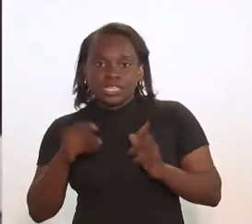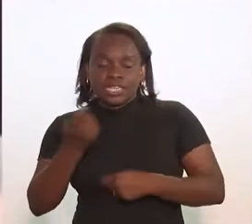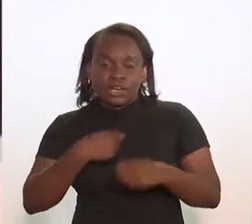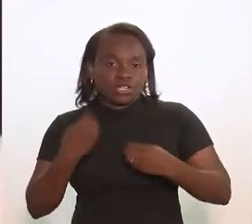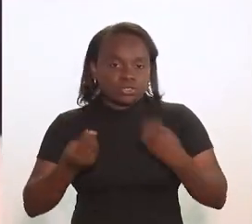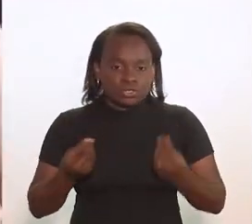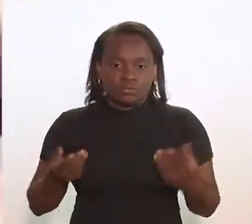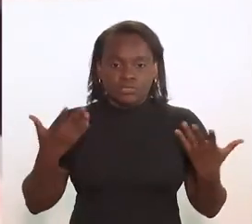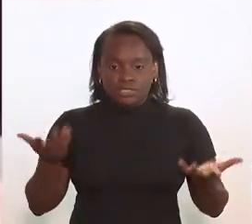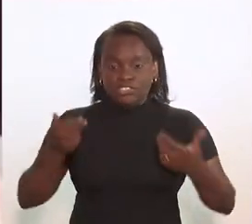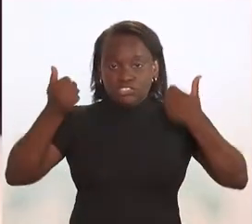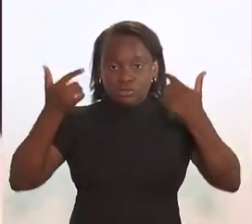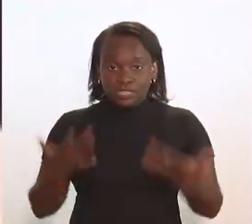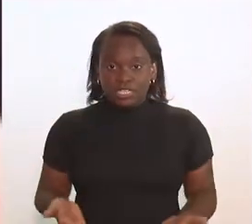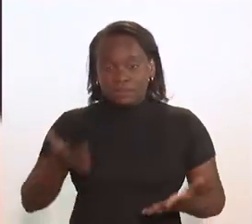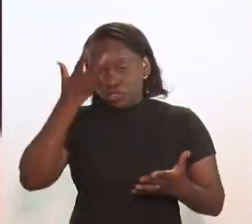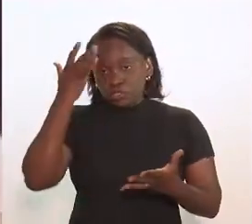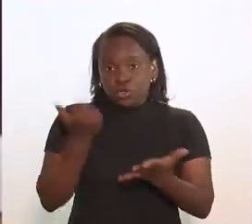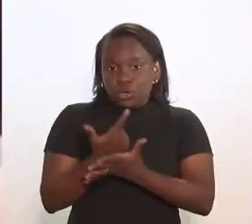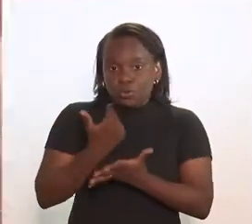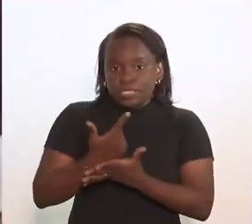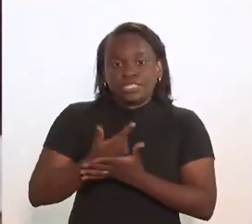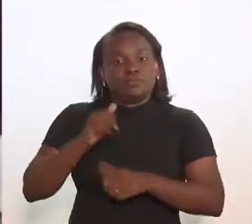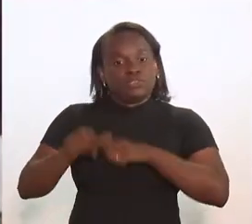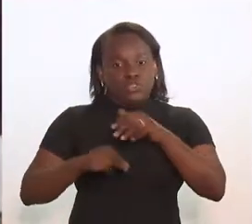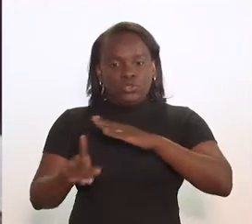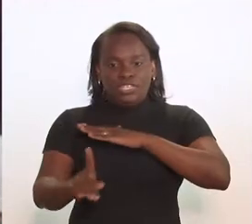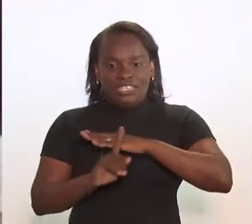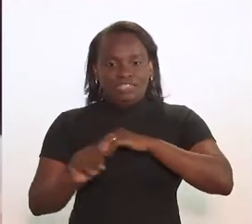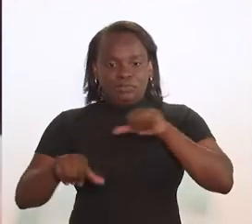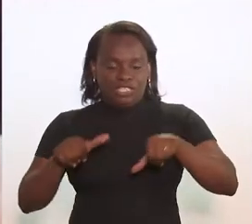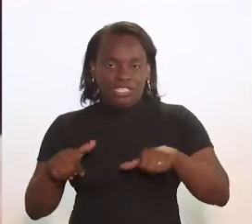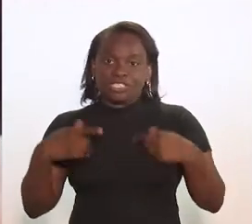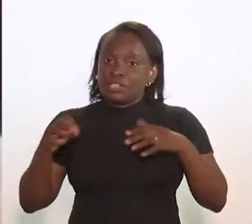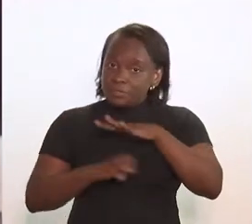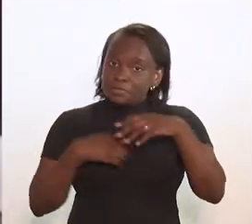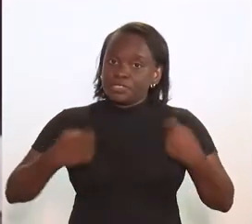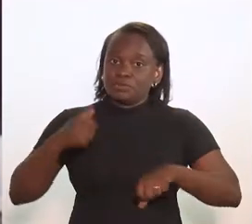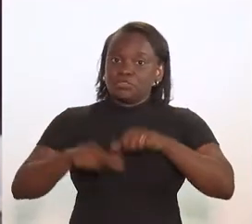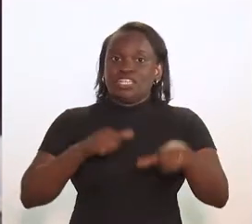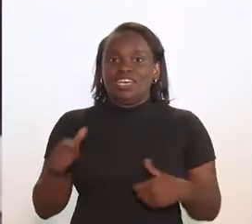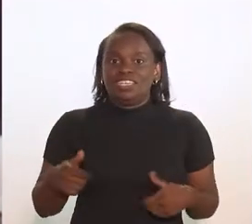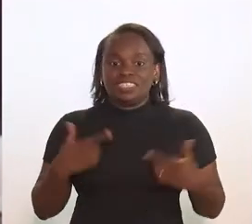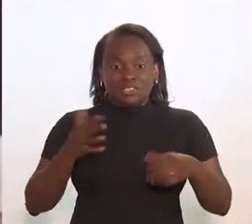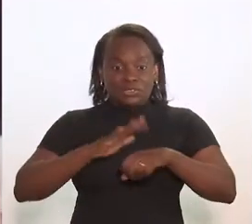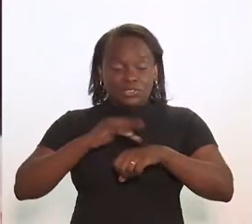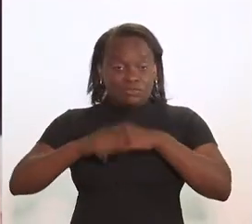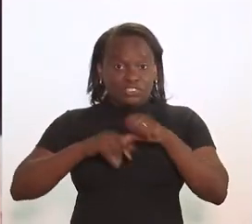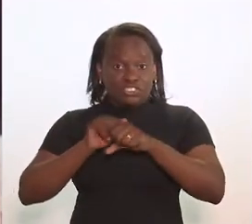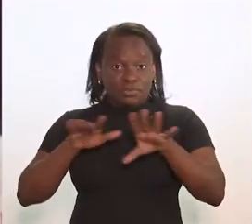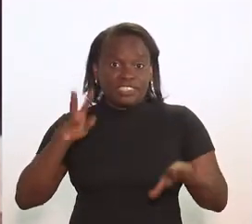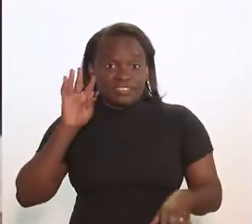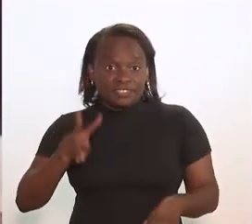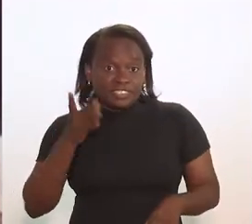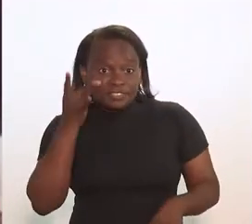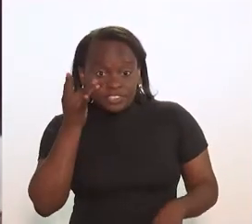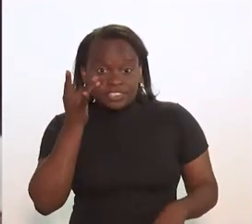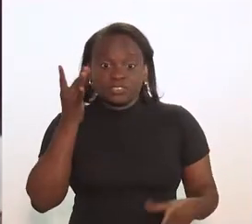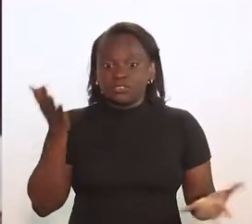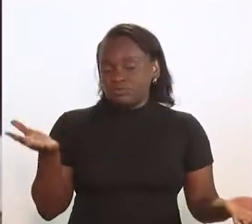negócio. Como a gente falava, o consumidor está mudando, as empresas precisam mudar. E nesse ano de pandemia, a gente viu que isso